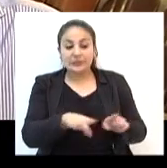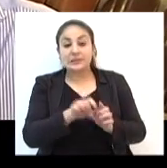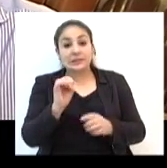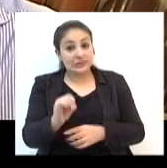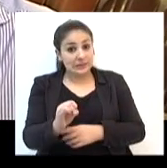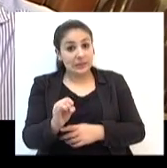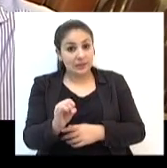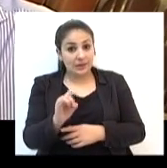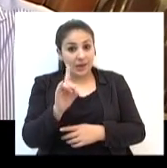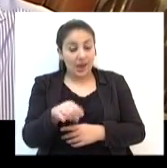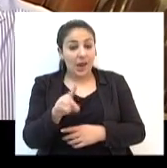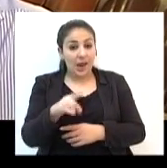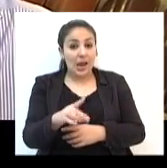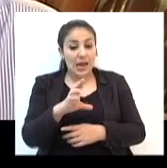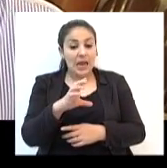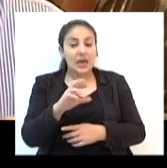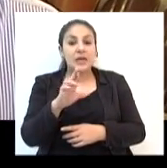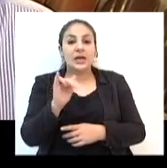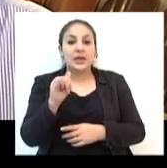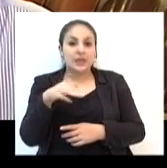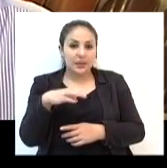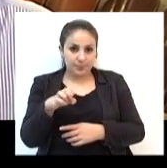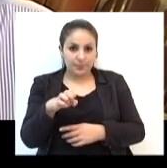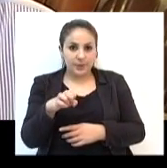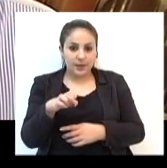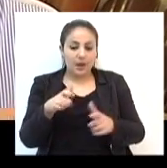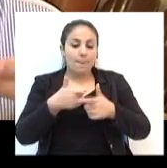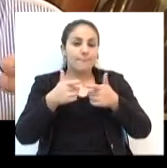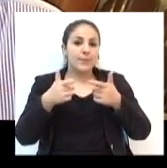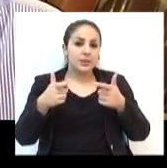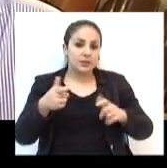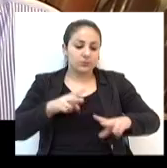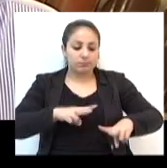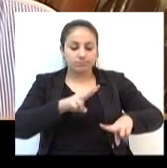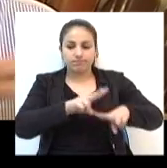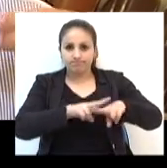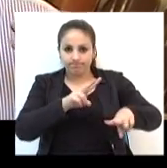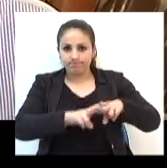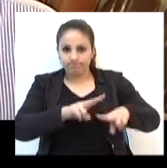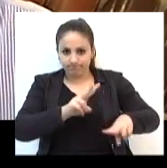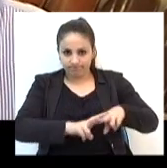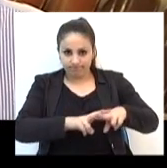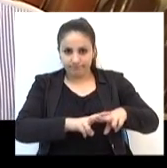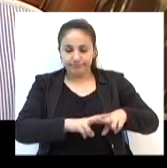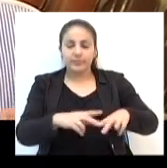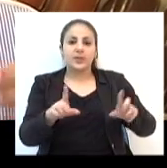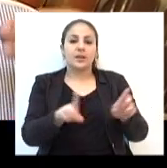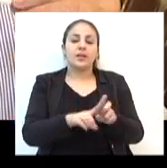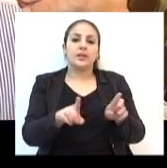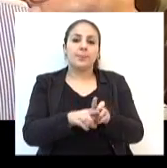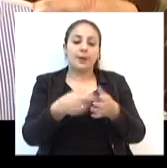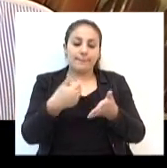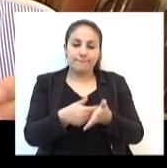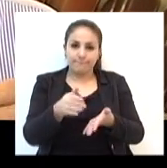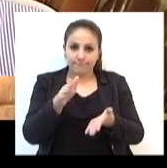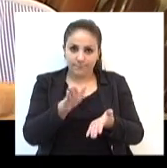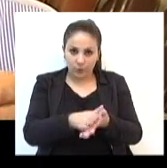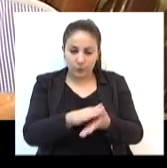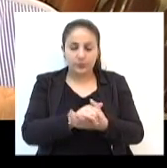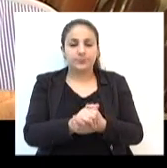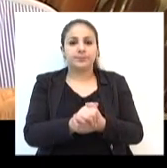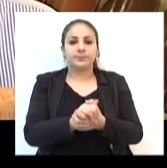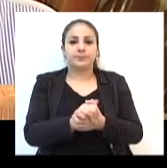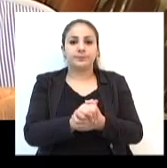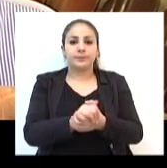crime, sendo ele crime, aumentando a pena, aumentando punição, aumentando o tempo